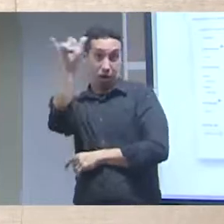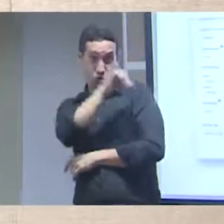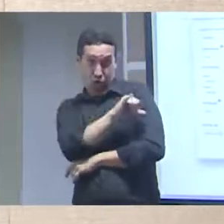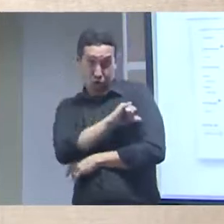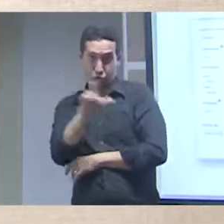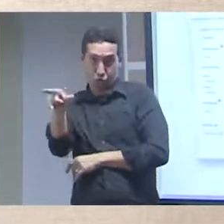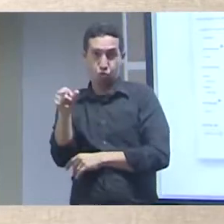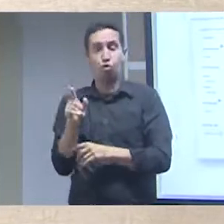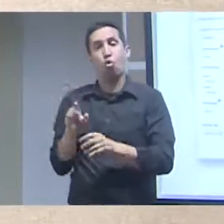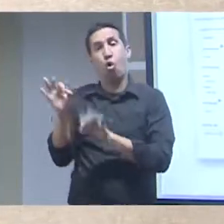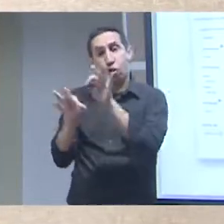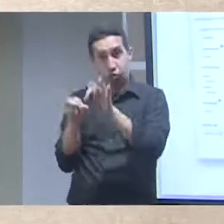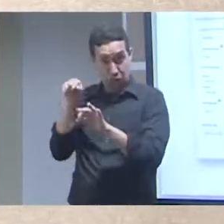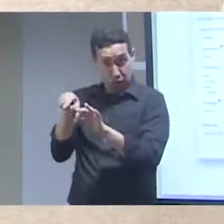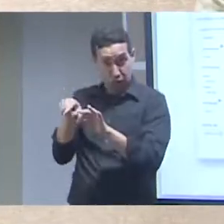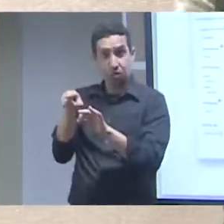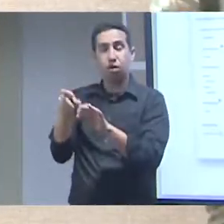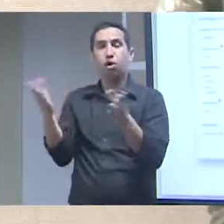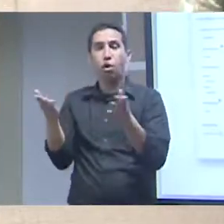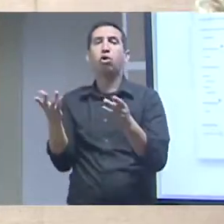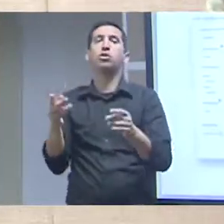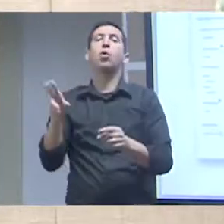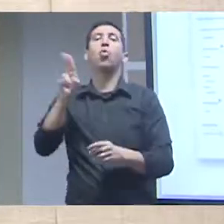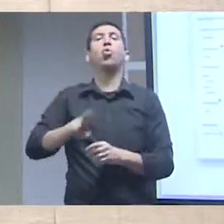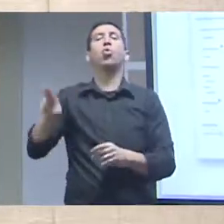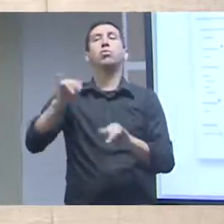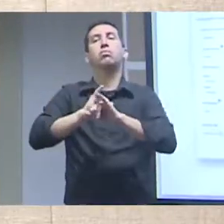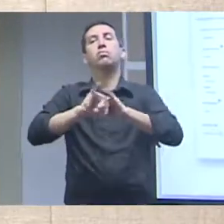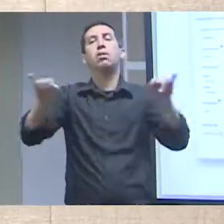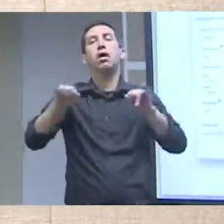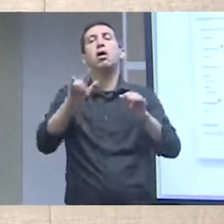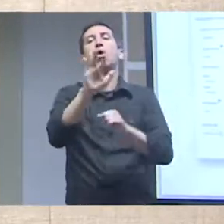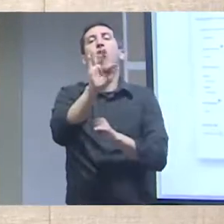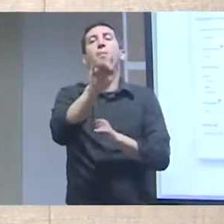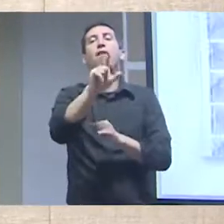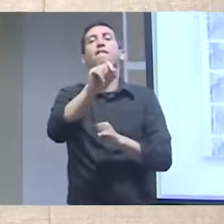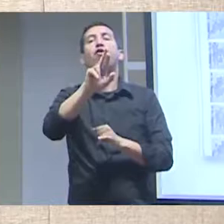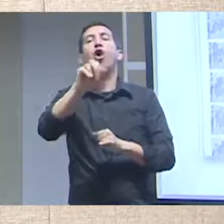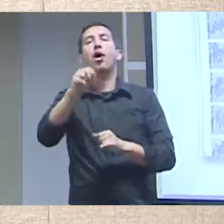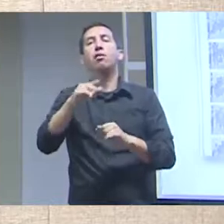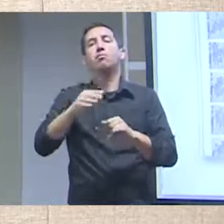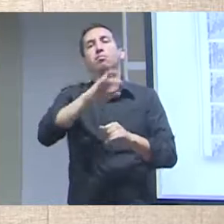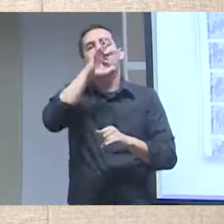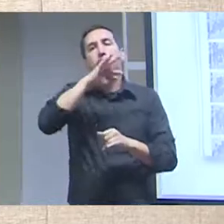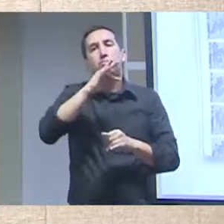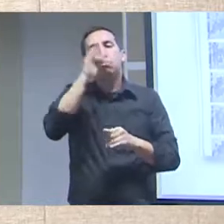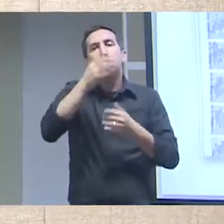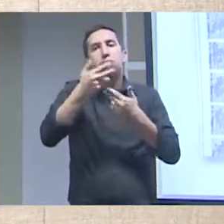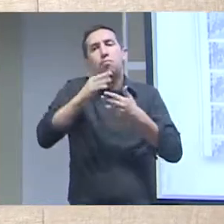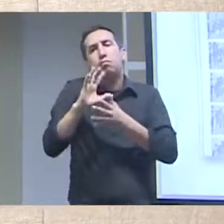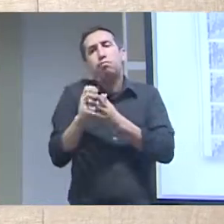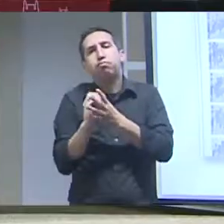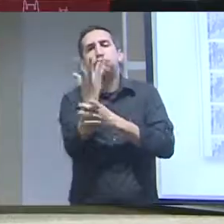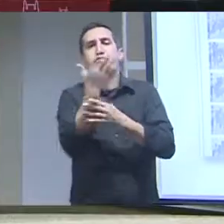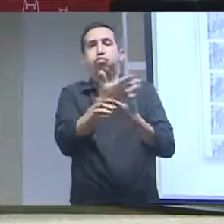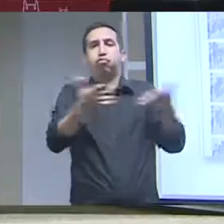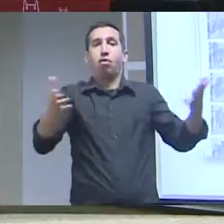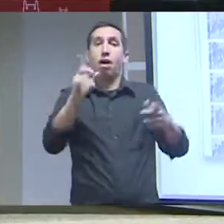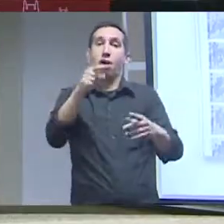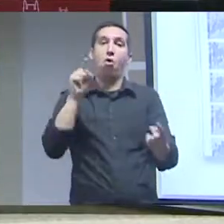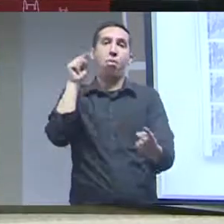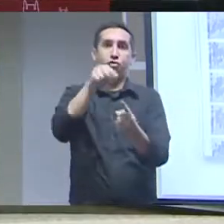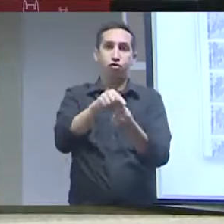utilizado para publicar a Flora do Brasil que é a meta de 2020 nós temos ainda o Herbário Virtual